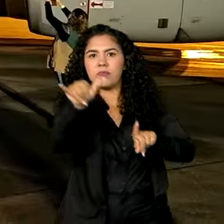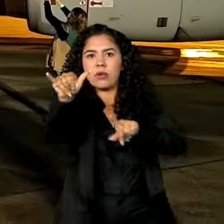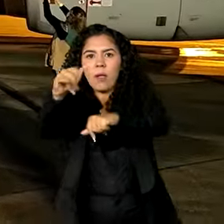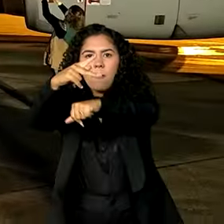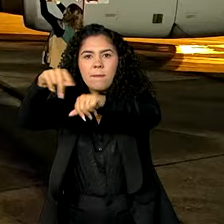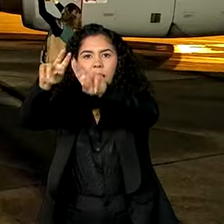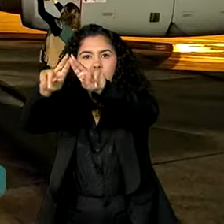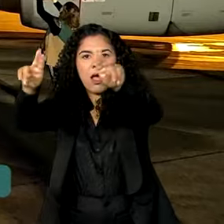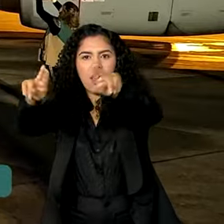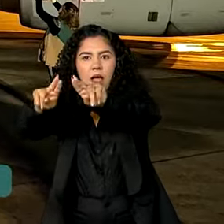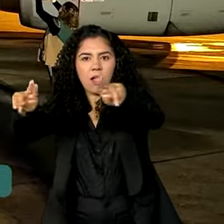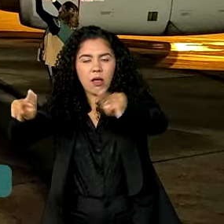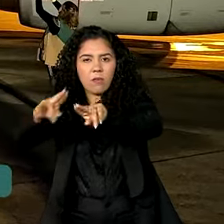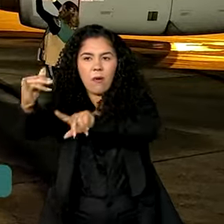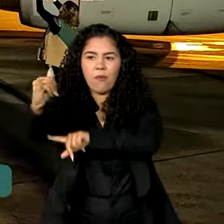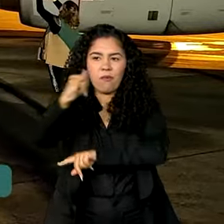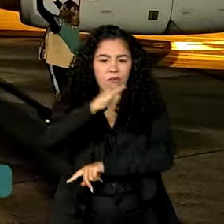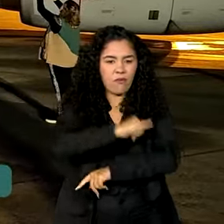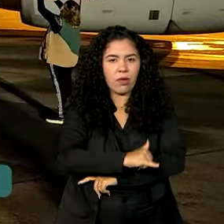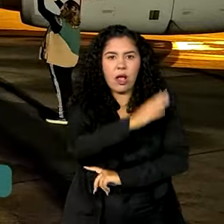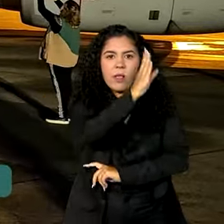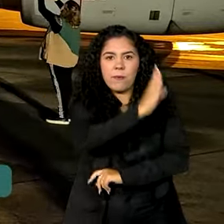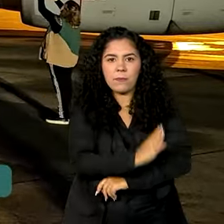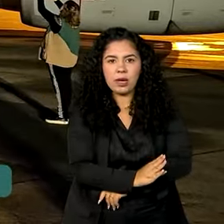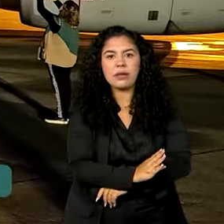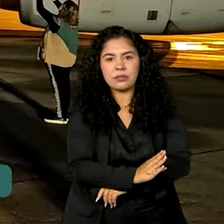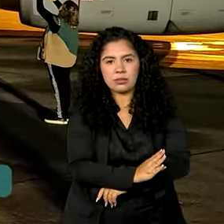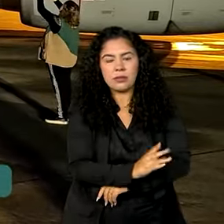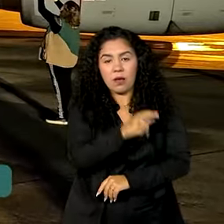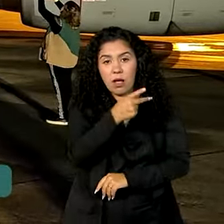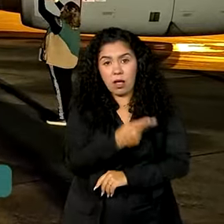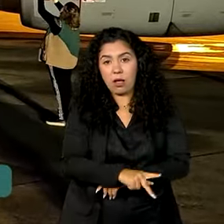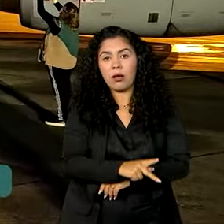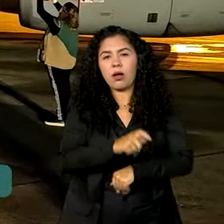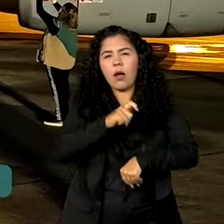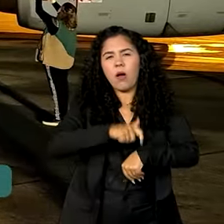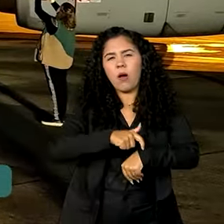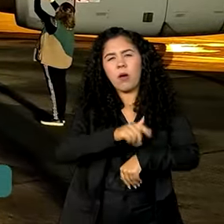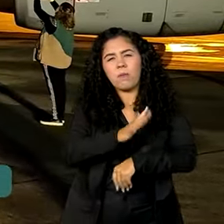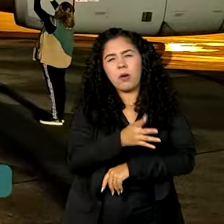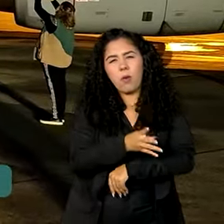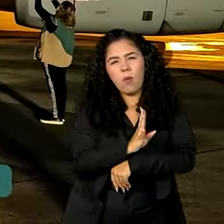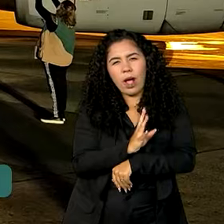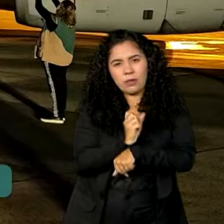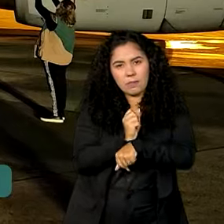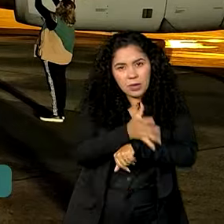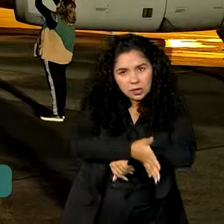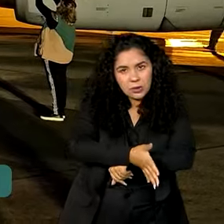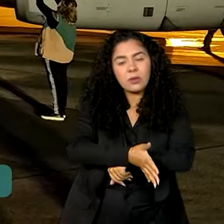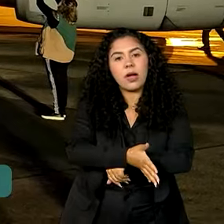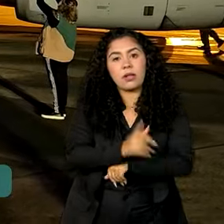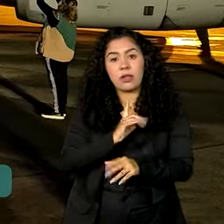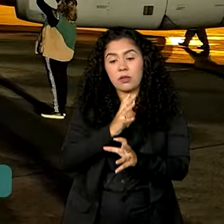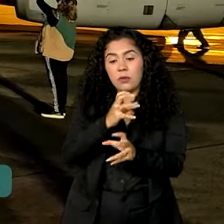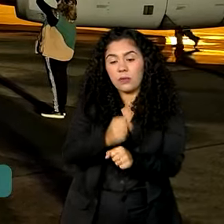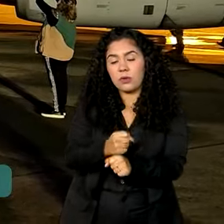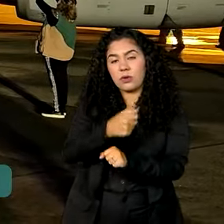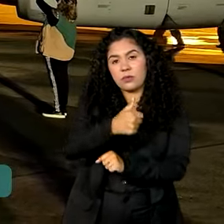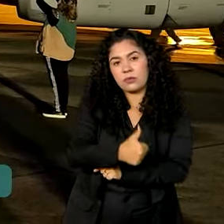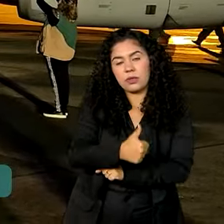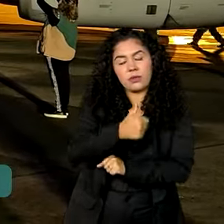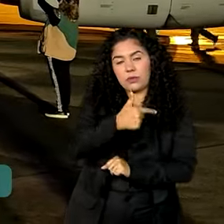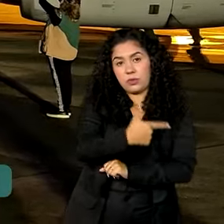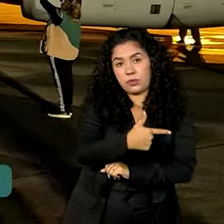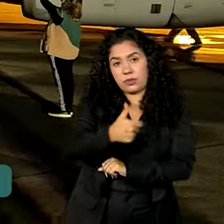KC-30 da Força Aérea Brasileira pousou em solo brasileiro por volta das quatro da manhã. A bordo, 213